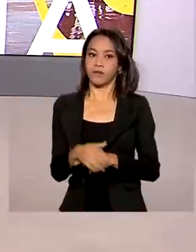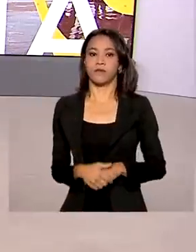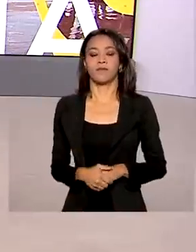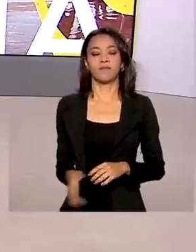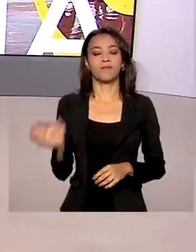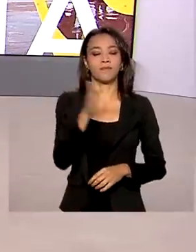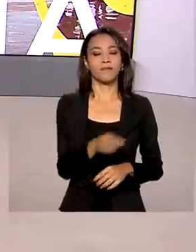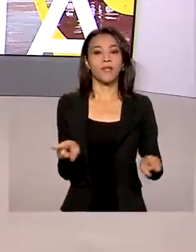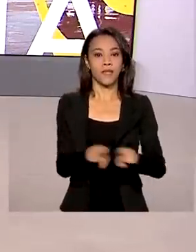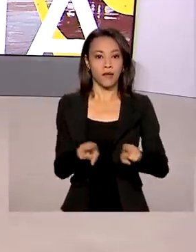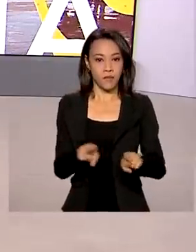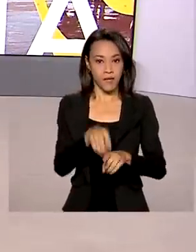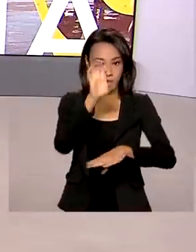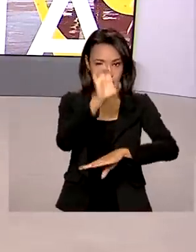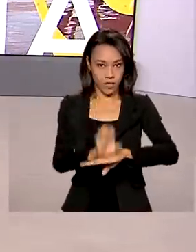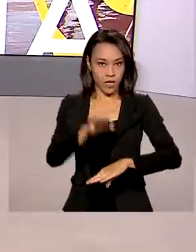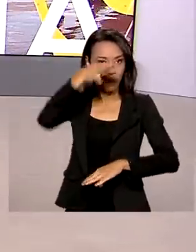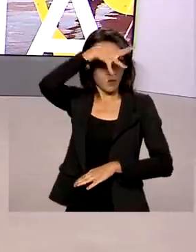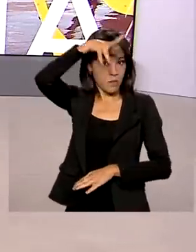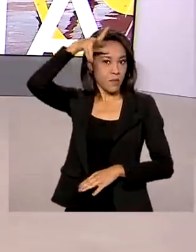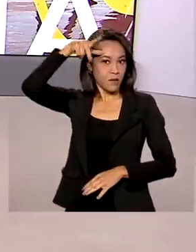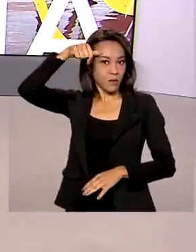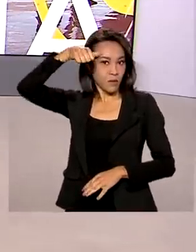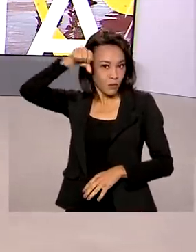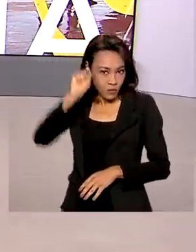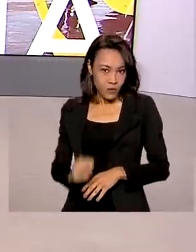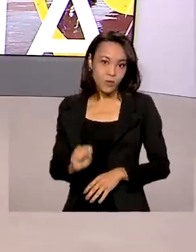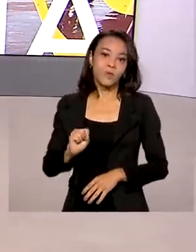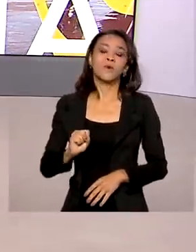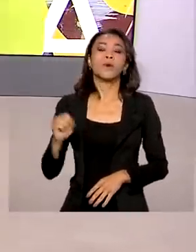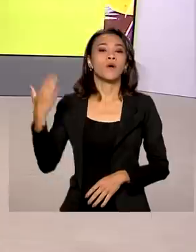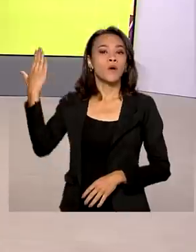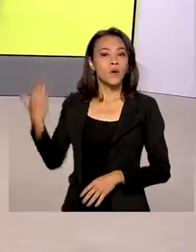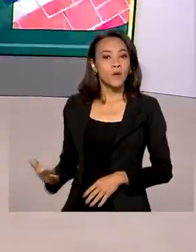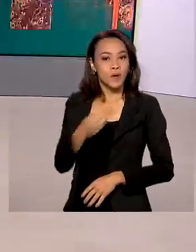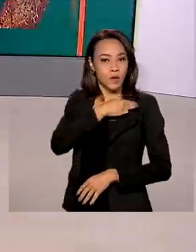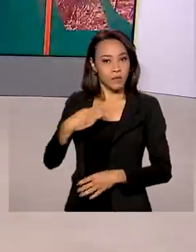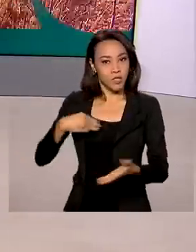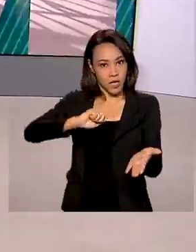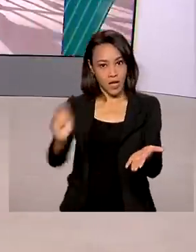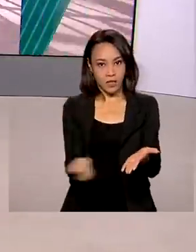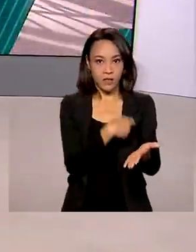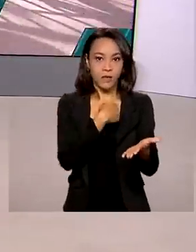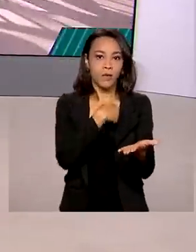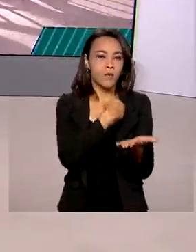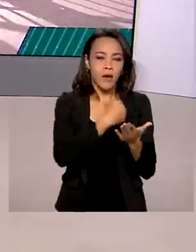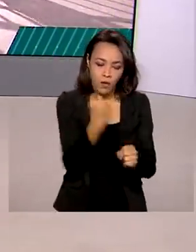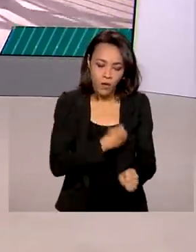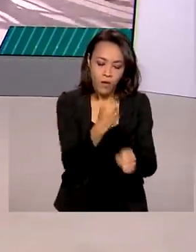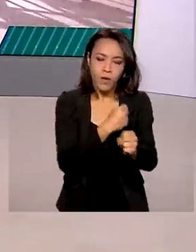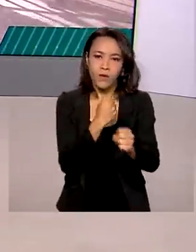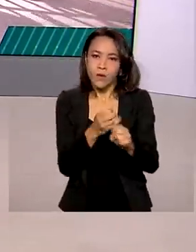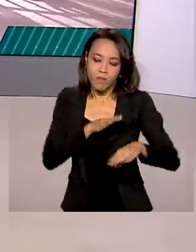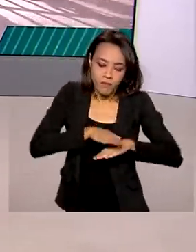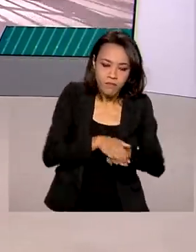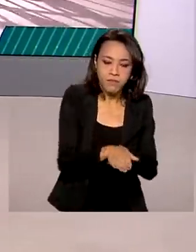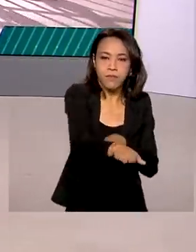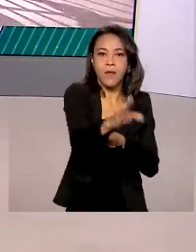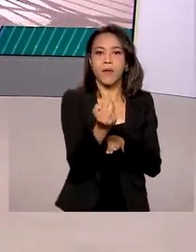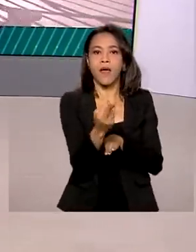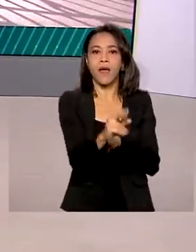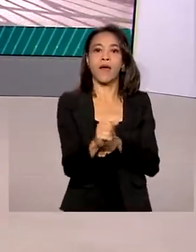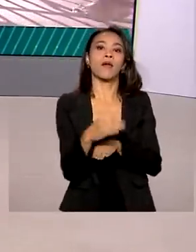Também em Mato Grosso do Sul, o ministro assinou ordem de serviço para a continuidade das obras na BR-463, que liga